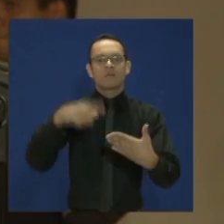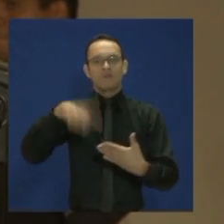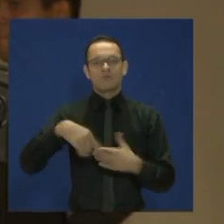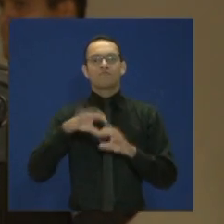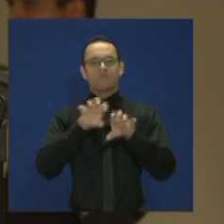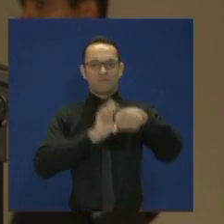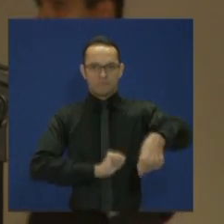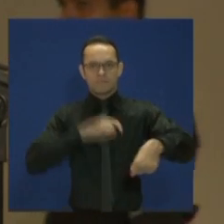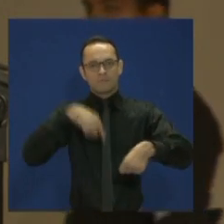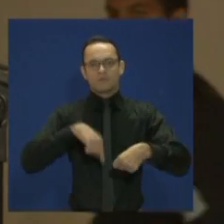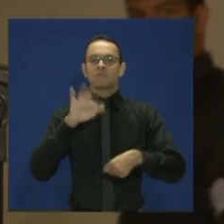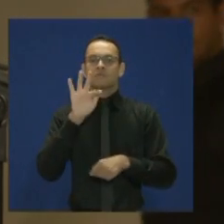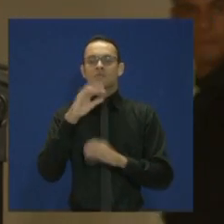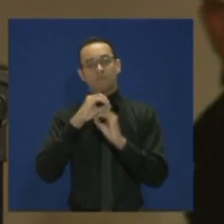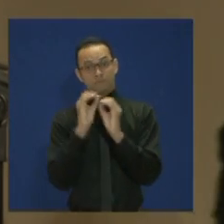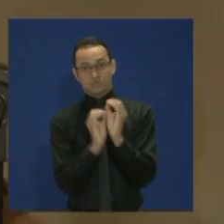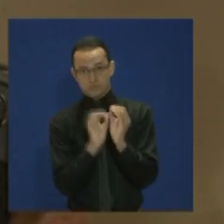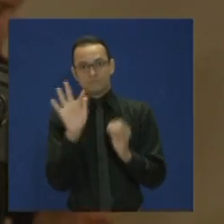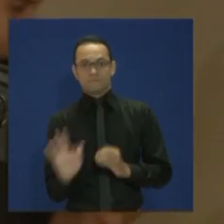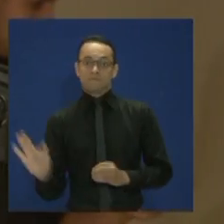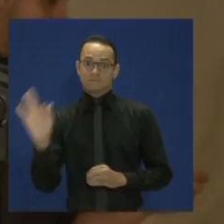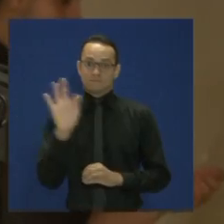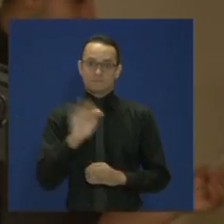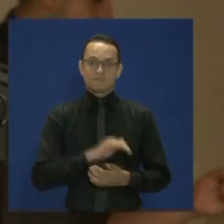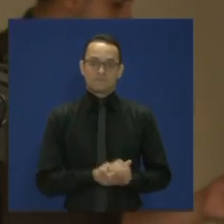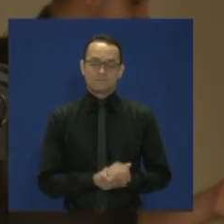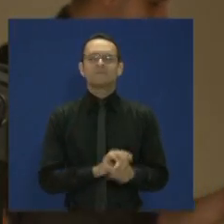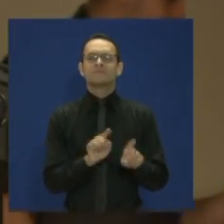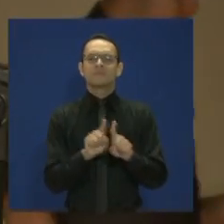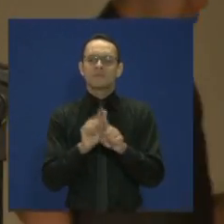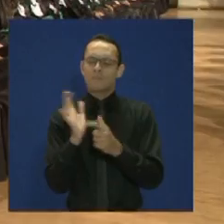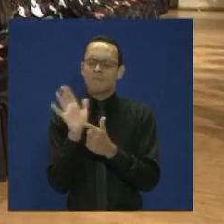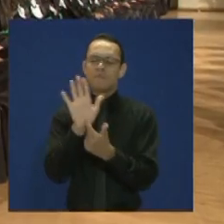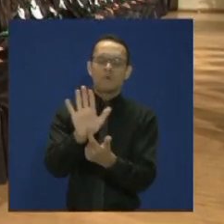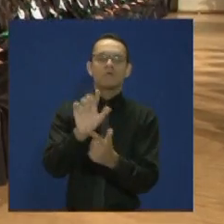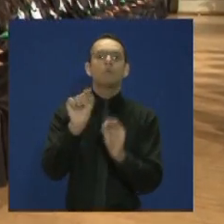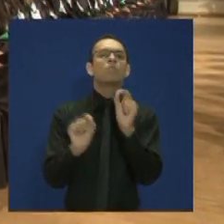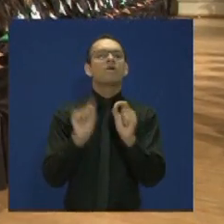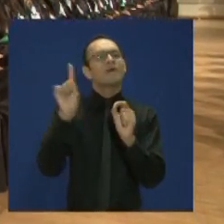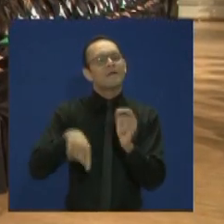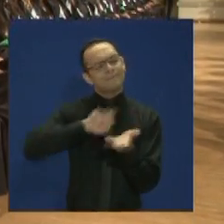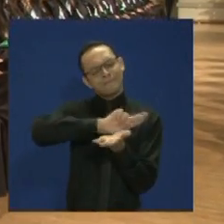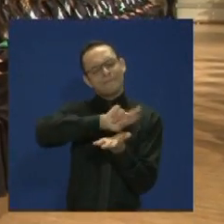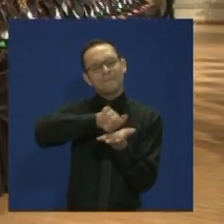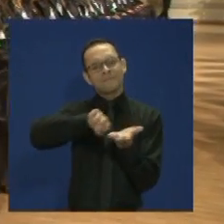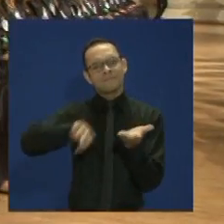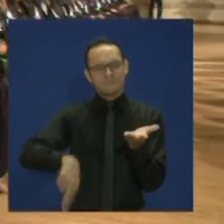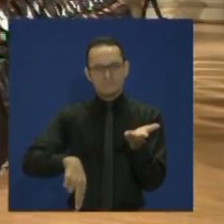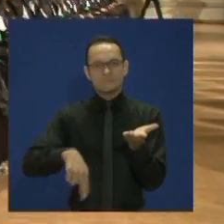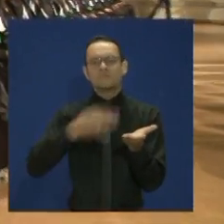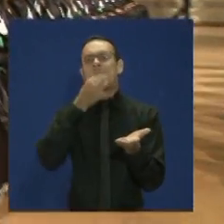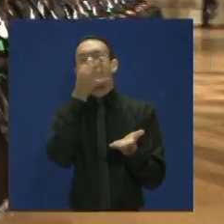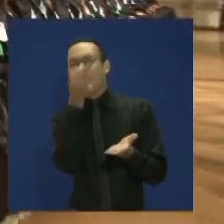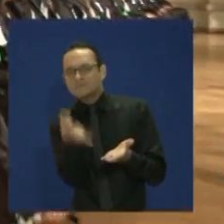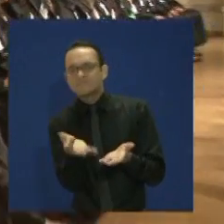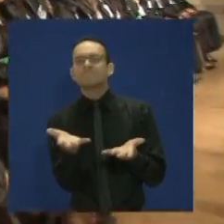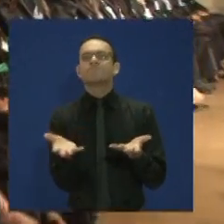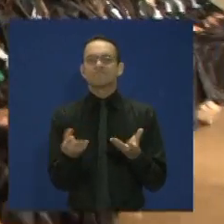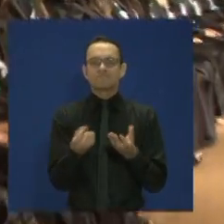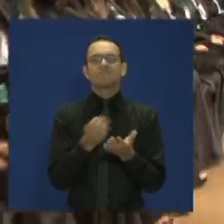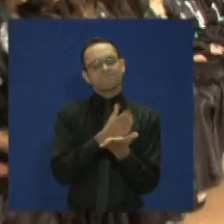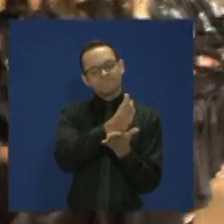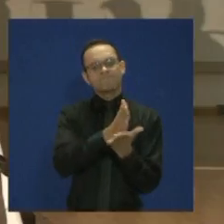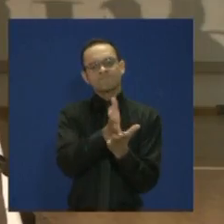instituição. E nos dão uma pequena amostra da variedade de opções de formação oferecidas pela